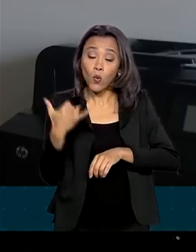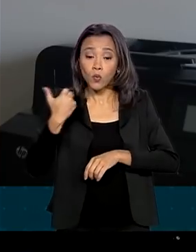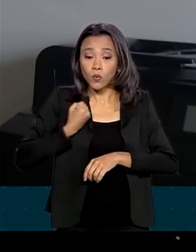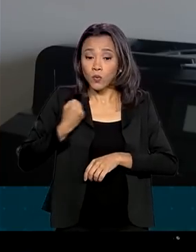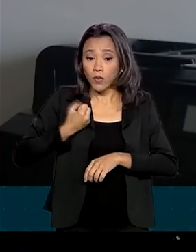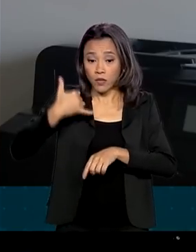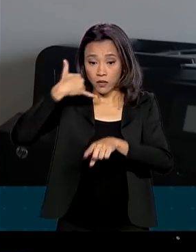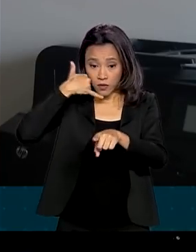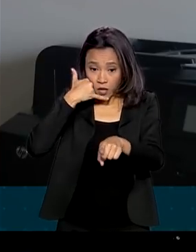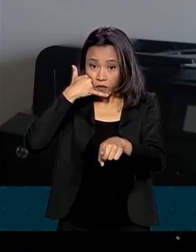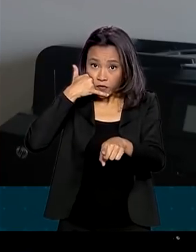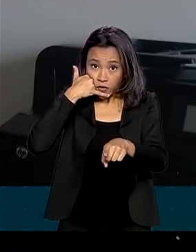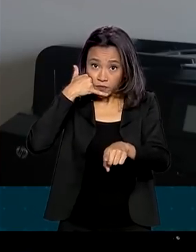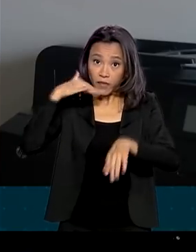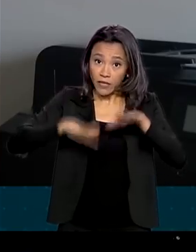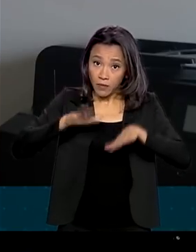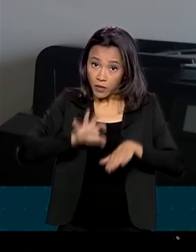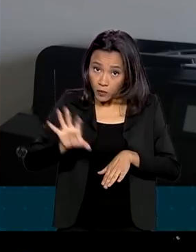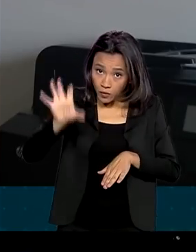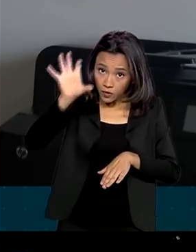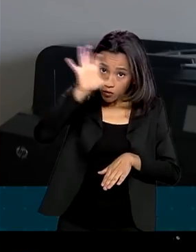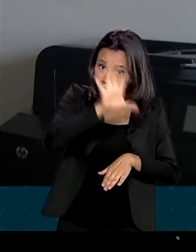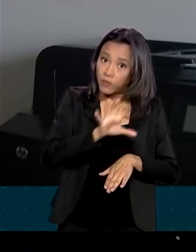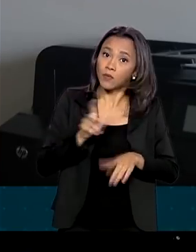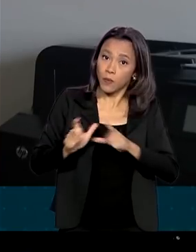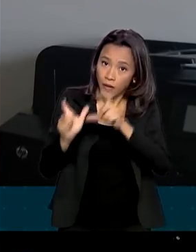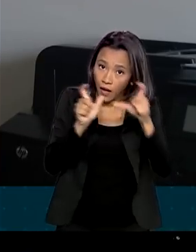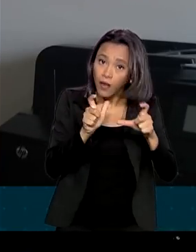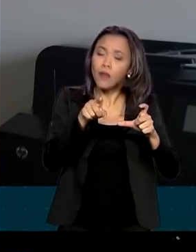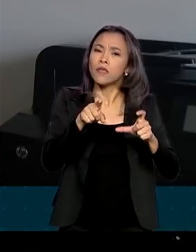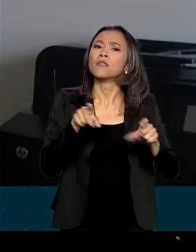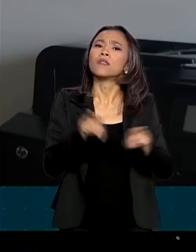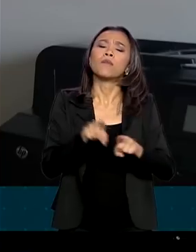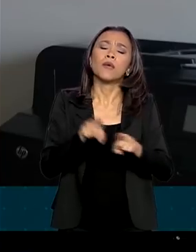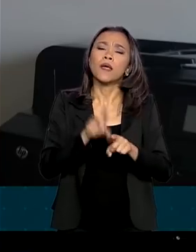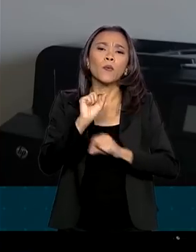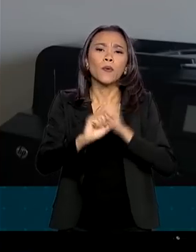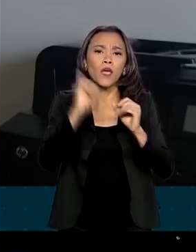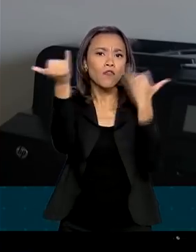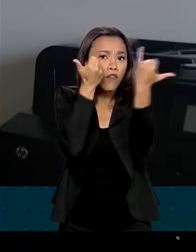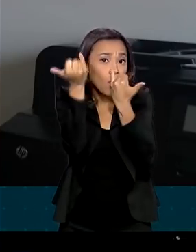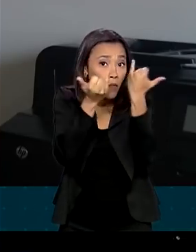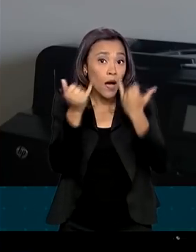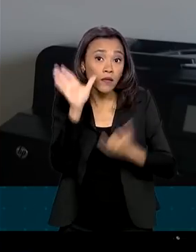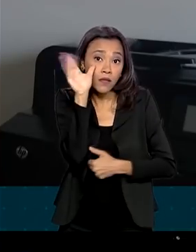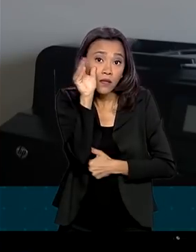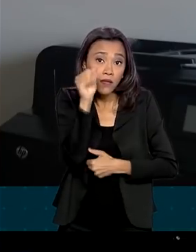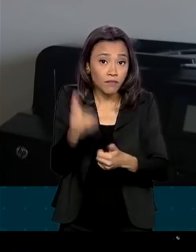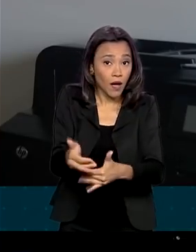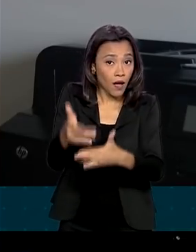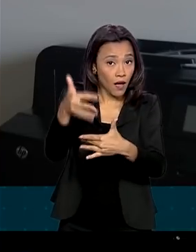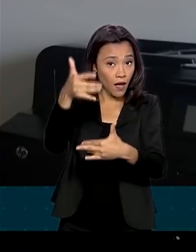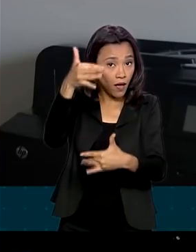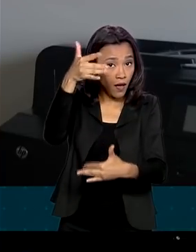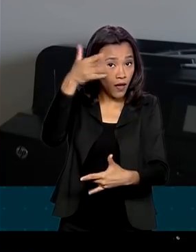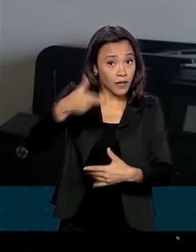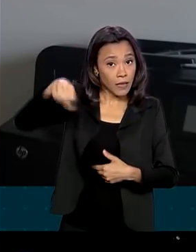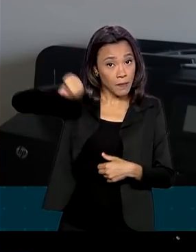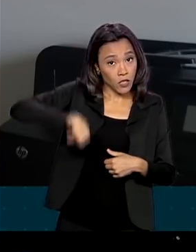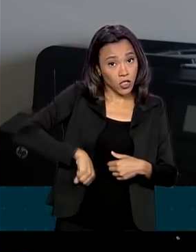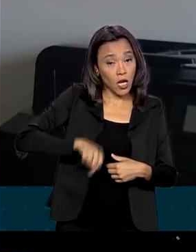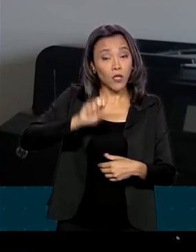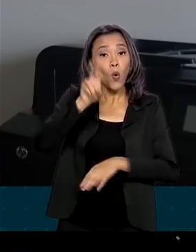divididos por regiões geográficas. Mantenha-se informado também por meio das redes sociais da embaixada ou